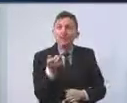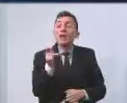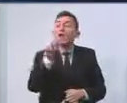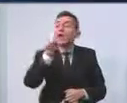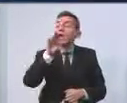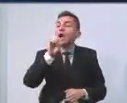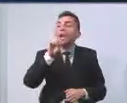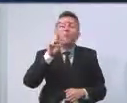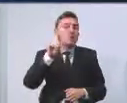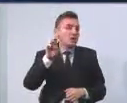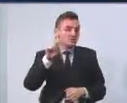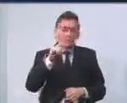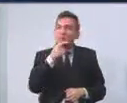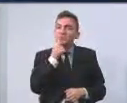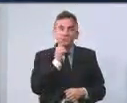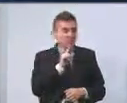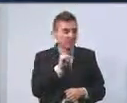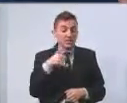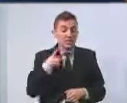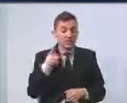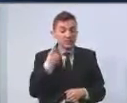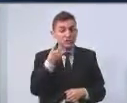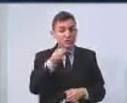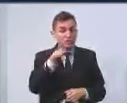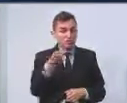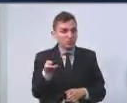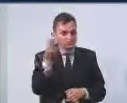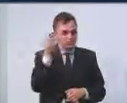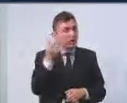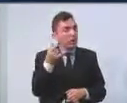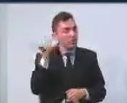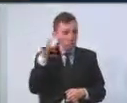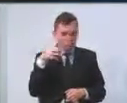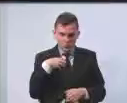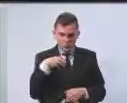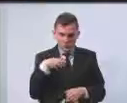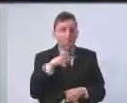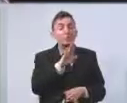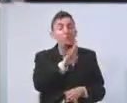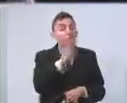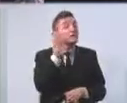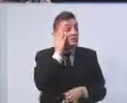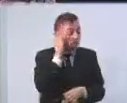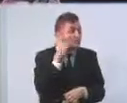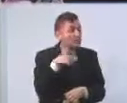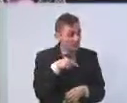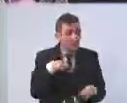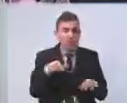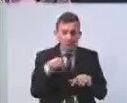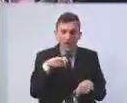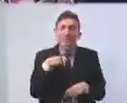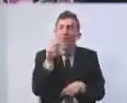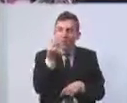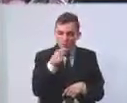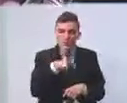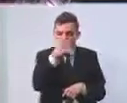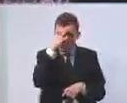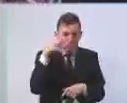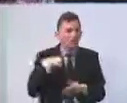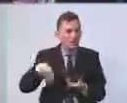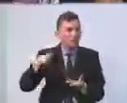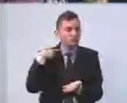albergue, até porque no albergue são acima de 18 anos, é outra situação. Mas estou dando exemplo para dizer que nós temos ação, temos recursos, temos pessoas, temos